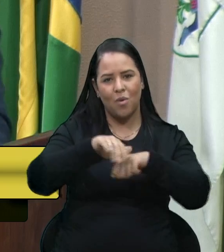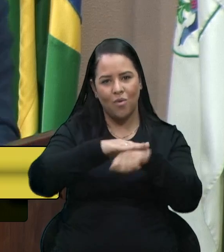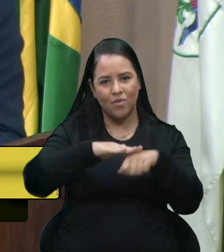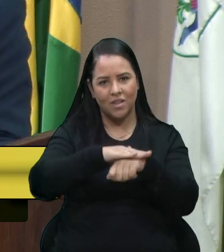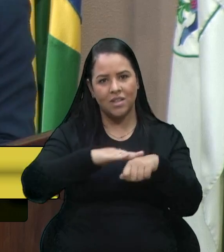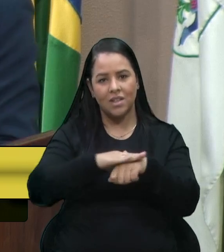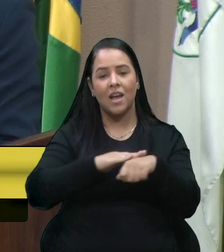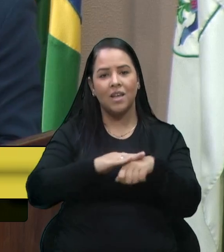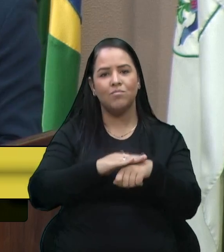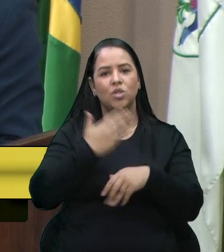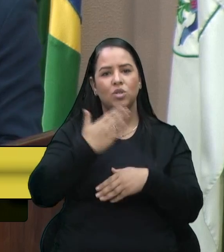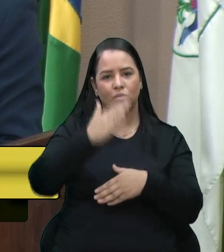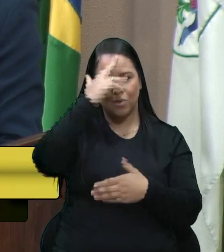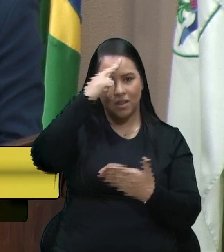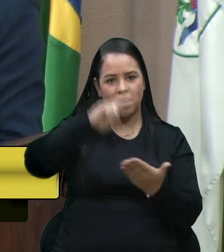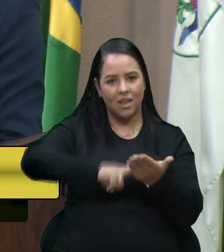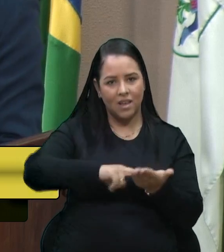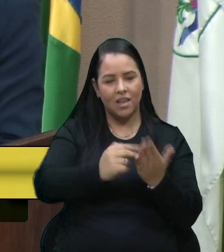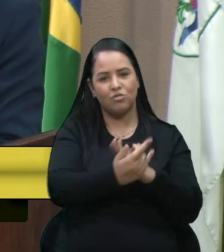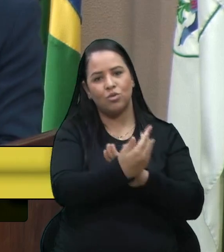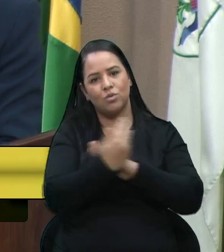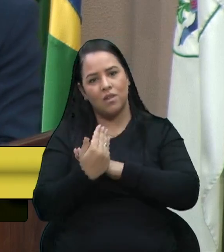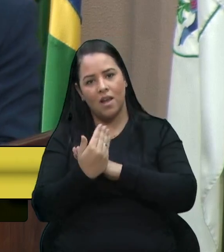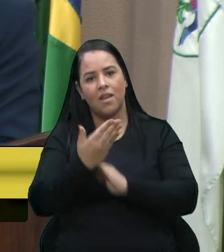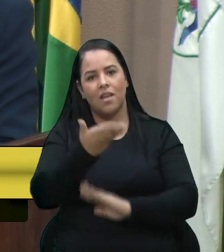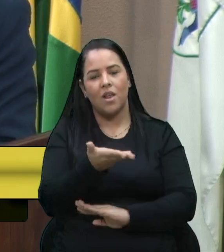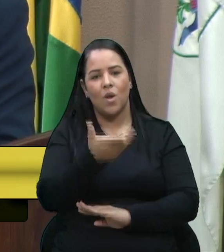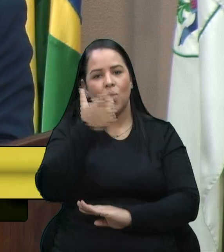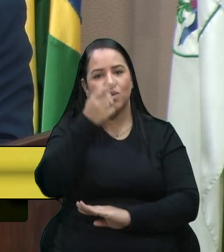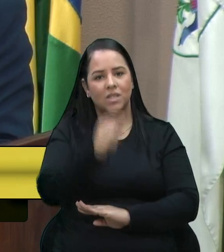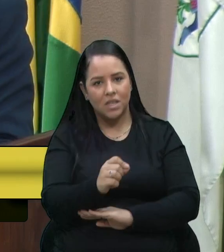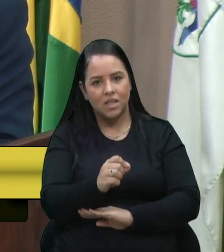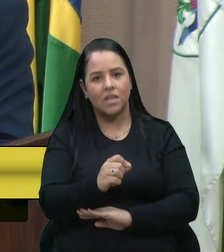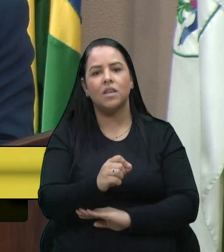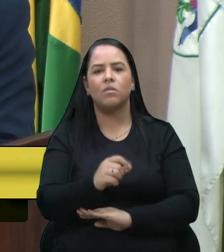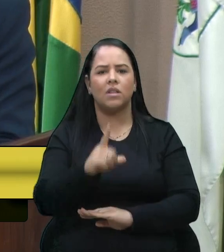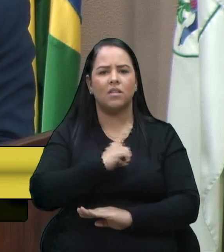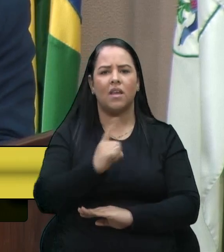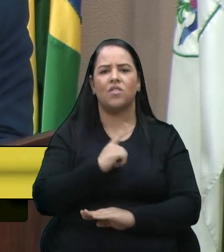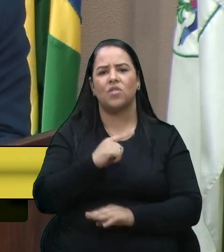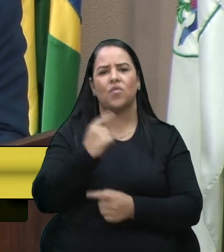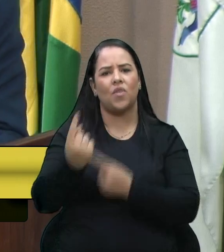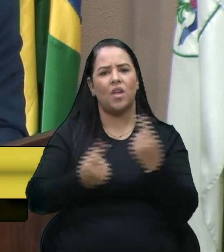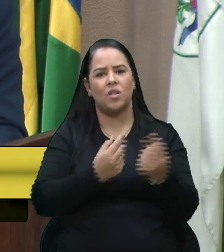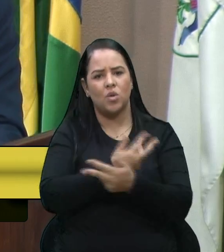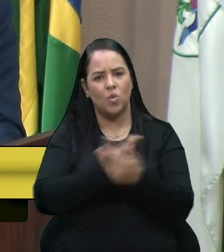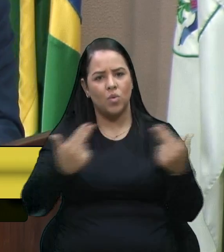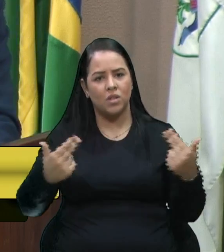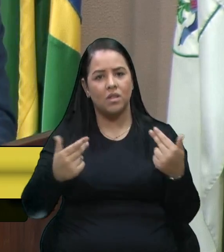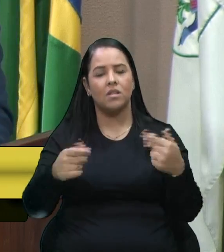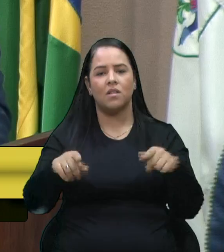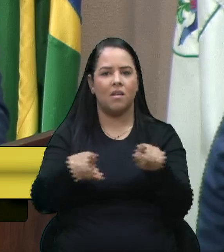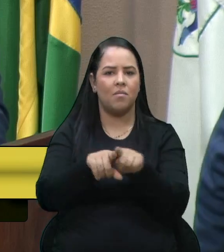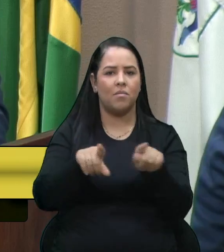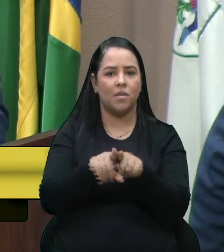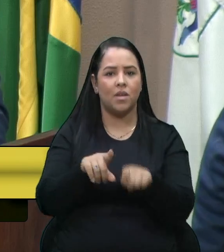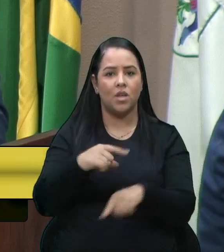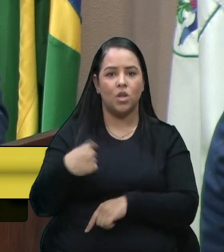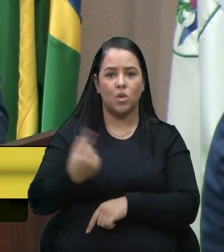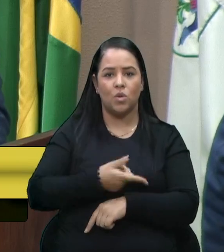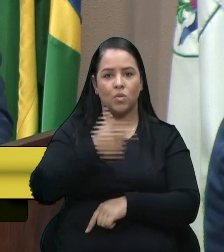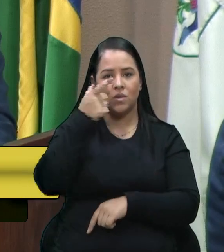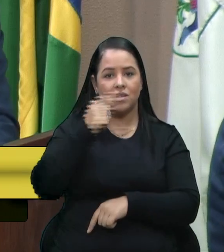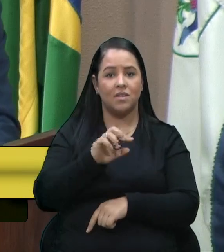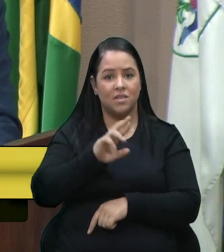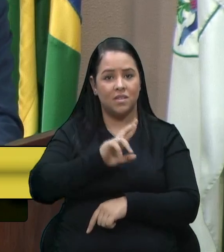E ele prontamente conseguiu, ele já levou para a demanda de outras comunidades, e a gente consegue ver esses resultados na